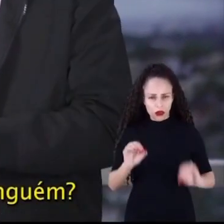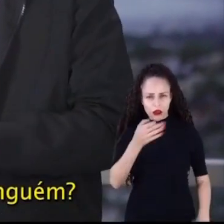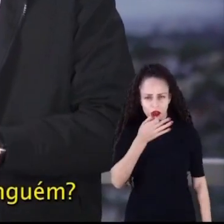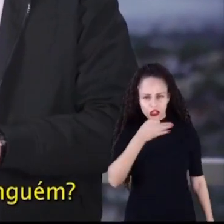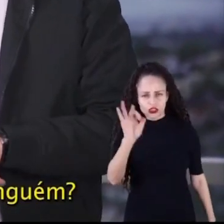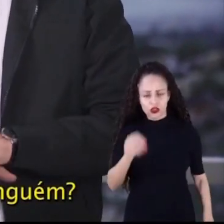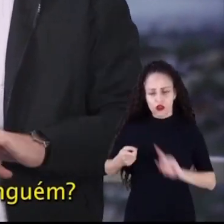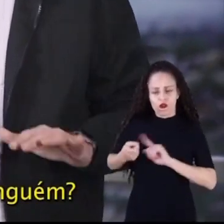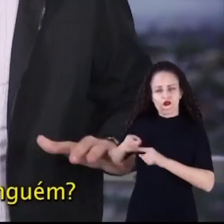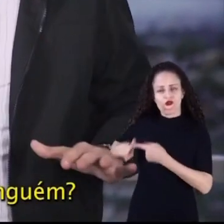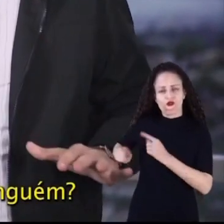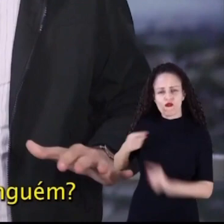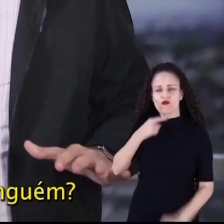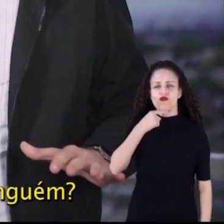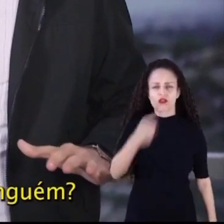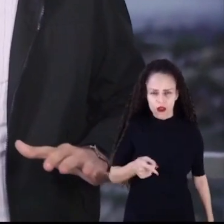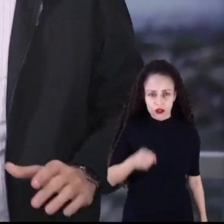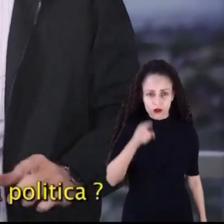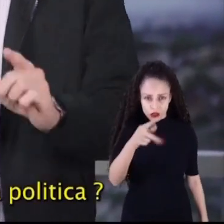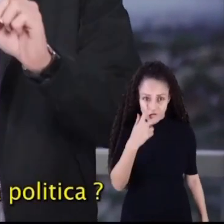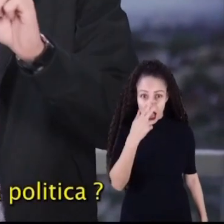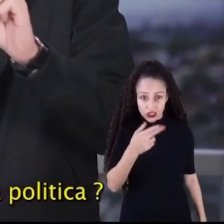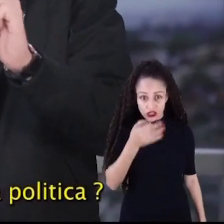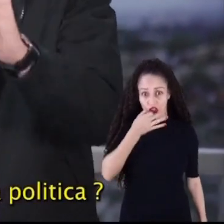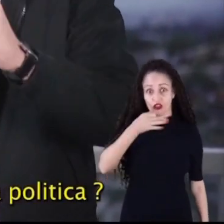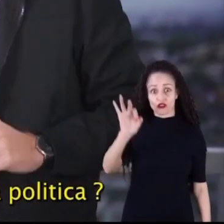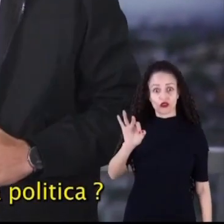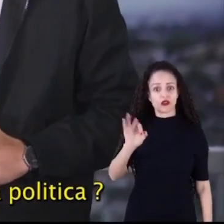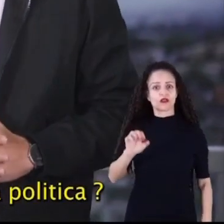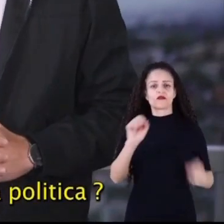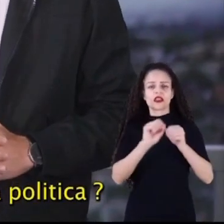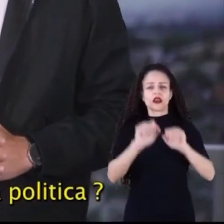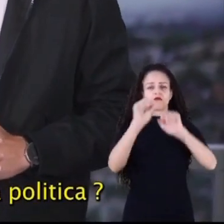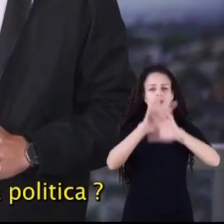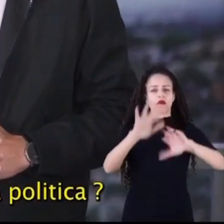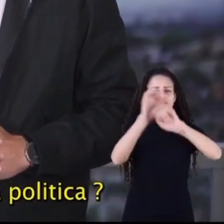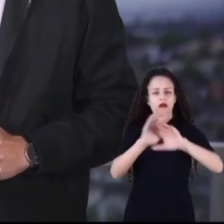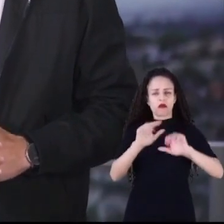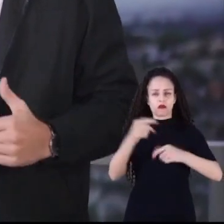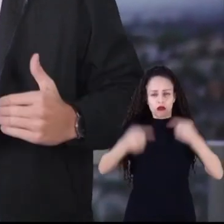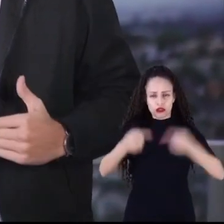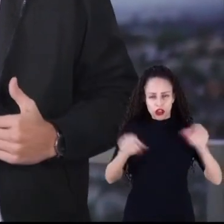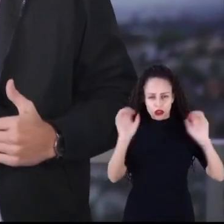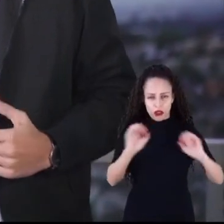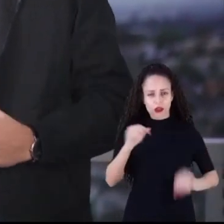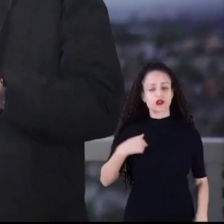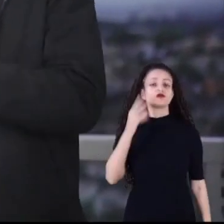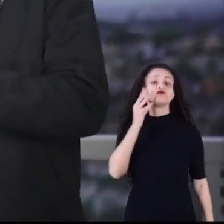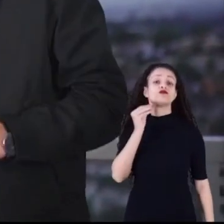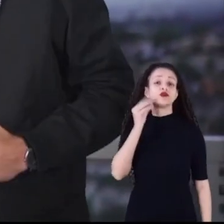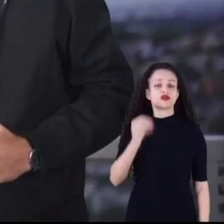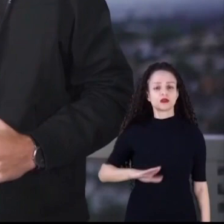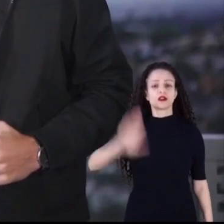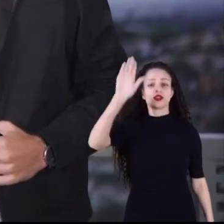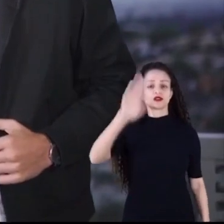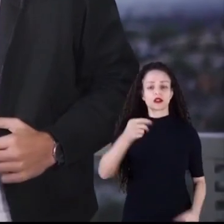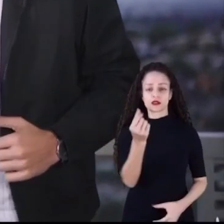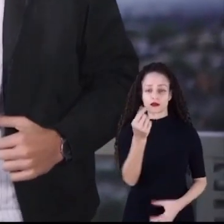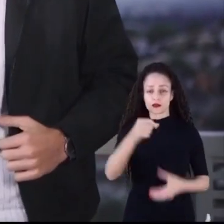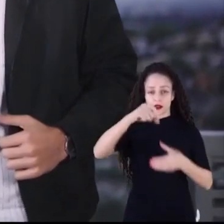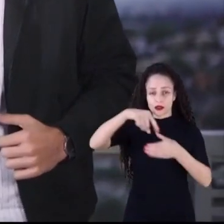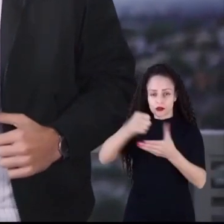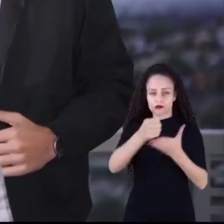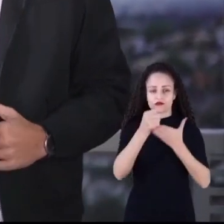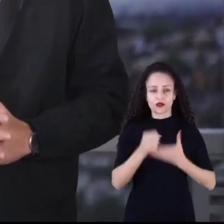É ridículo não ter rabo preso com ninguém? Você acha ridículo não fazer marapitaia política? Eu sou o Poit, o candidato da vaquinha.